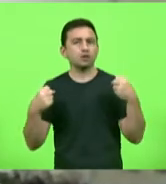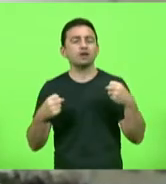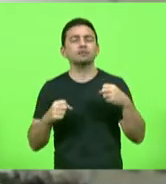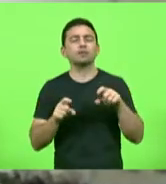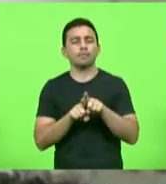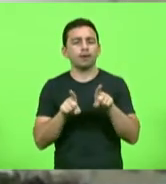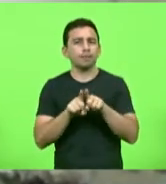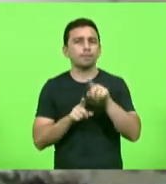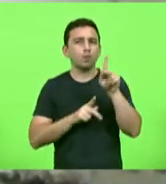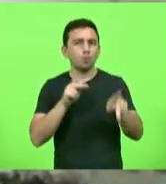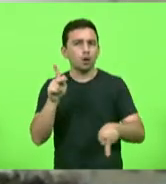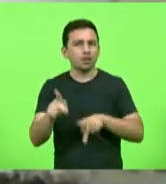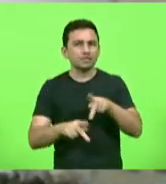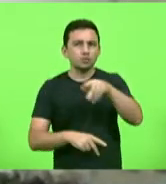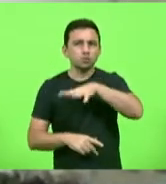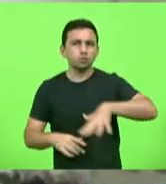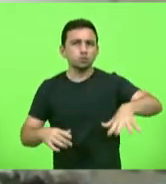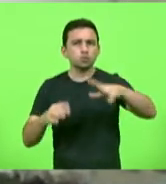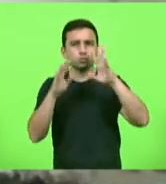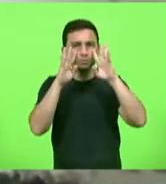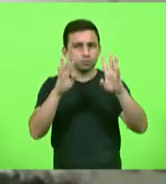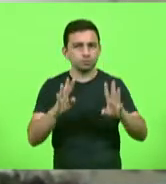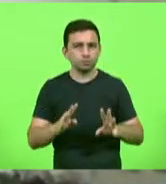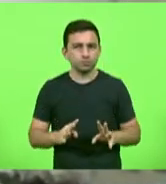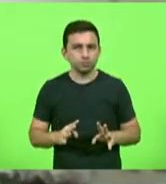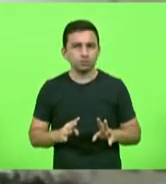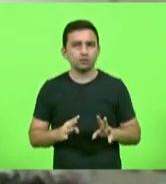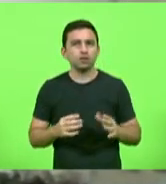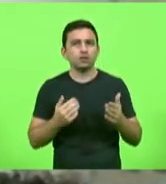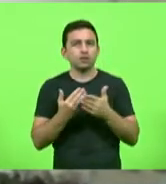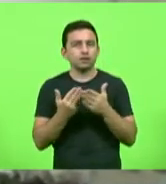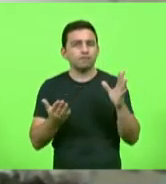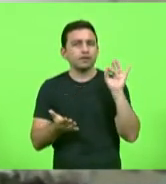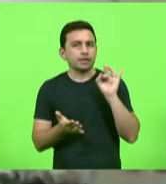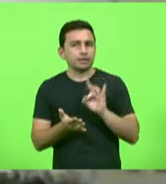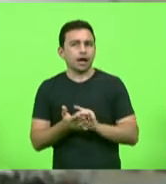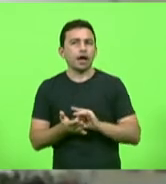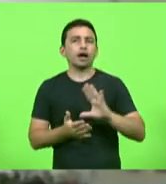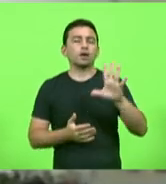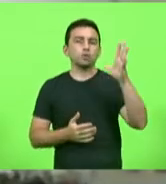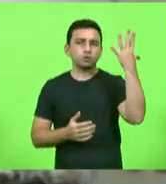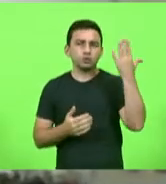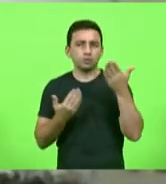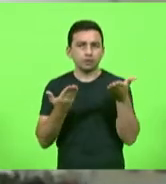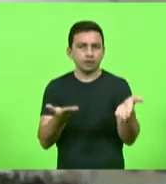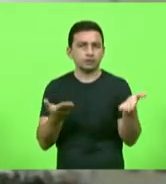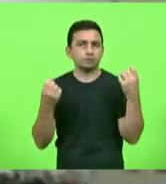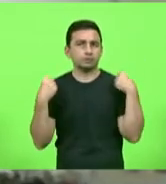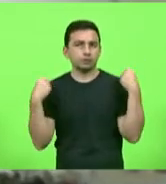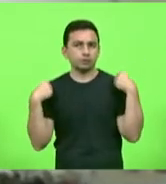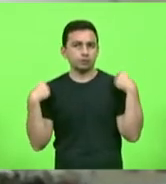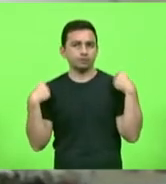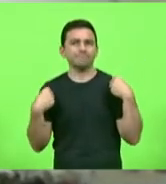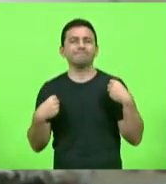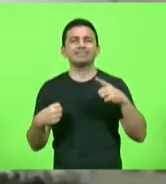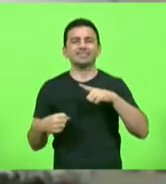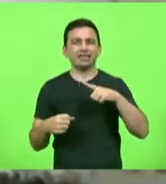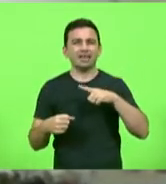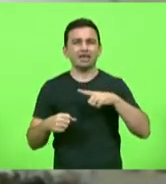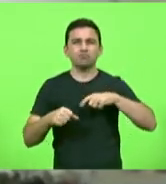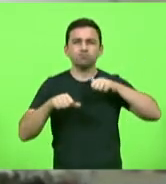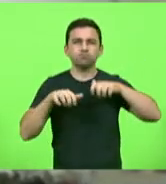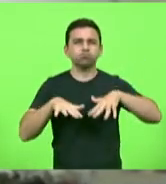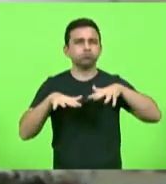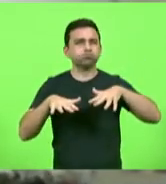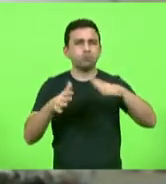toda a população que nos ouve a realidade sobre o que houve em Chapecó um grande mutirão